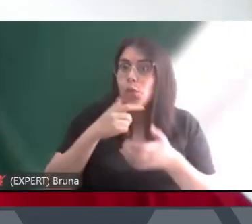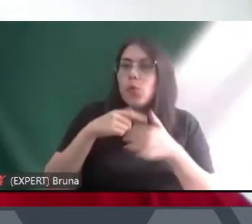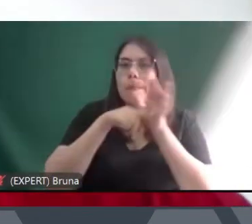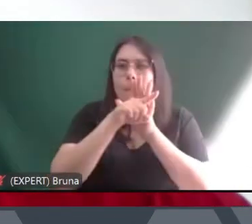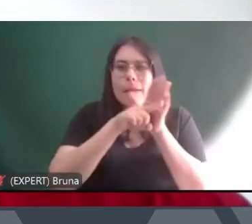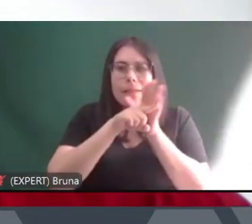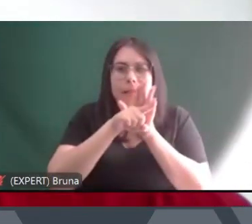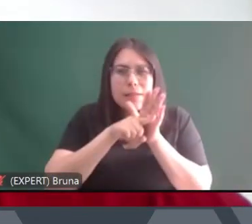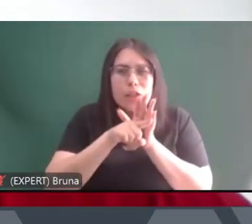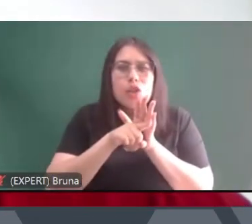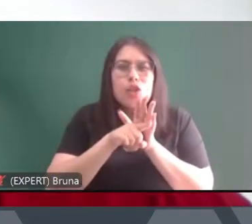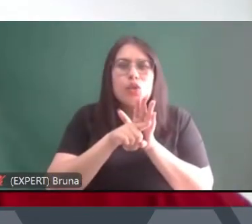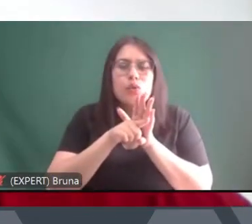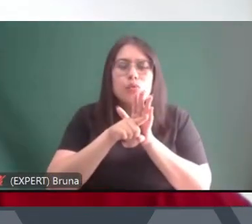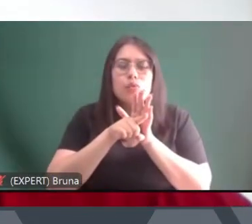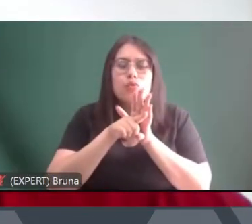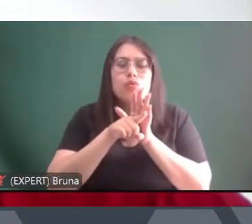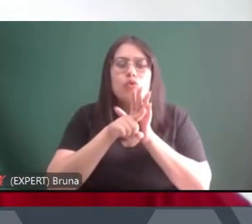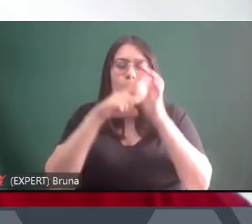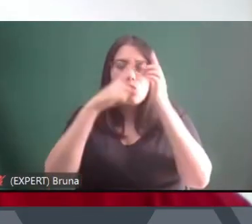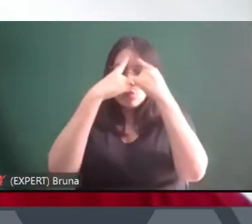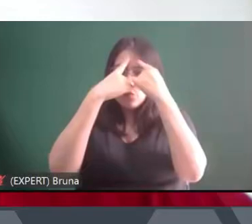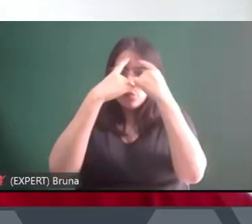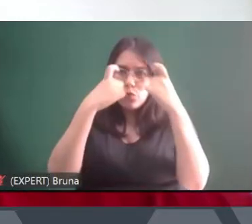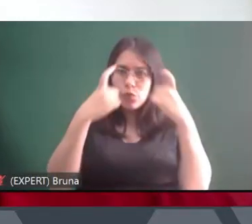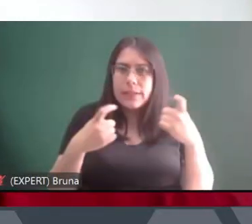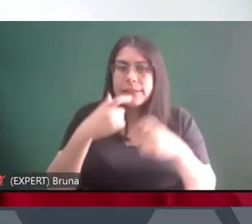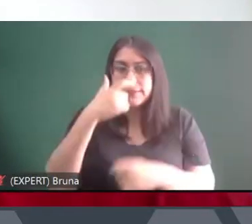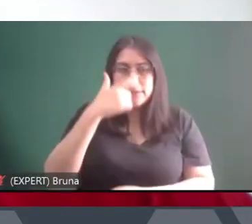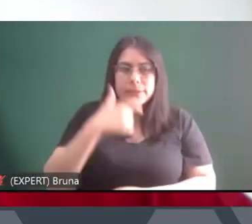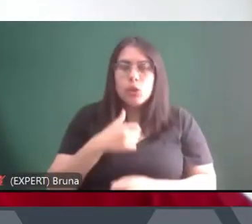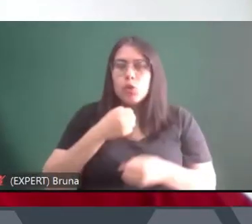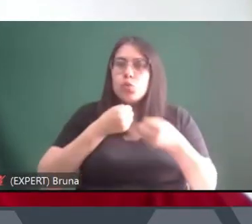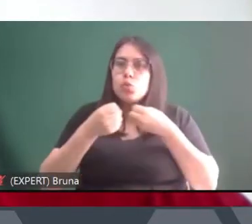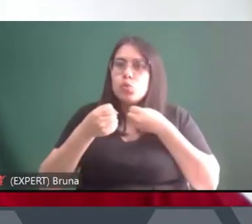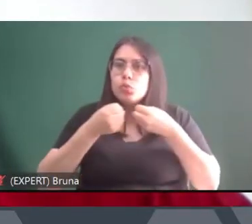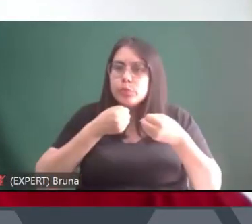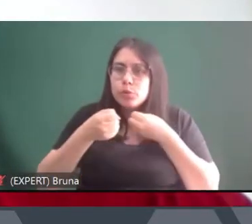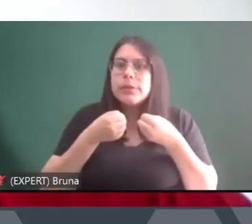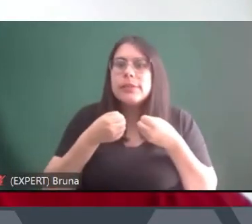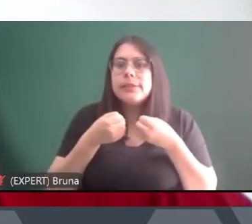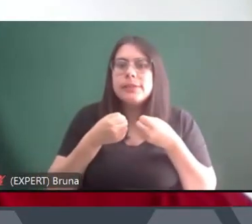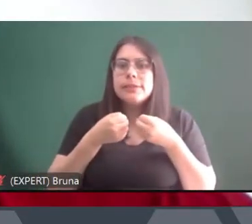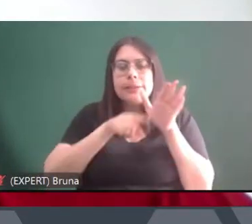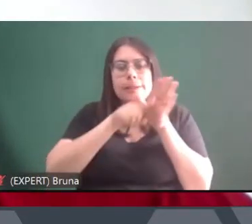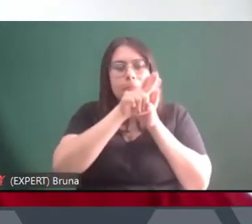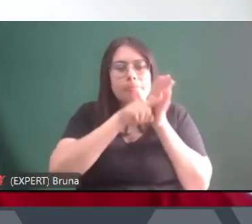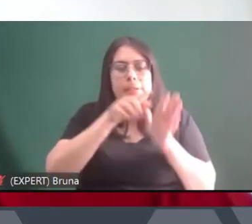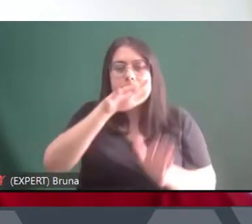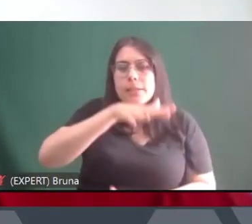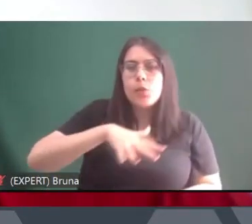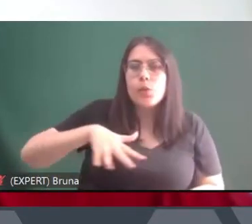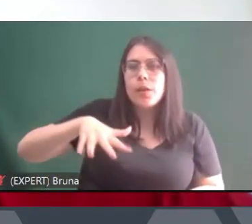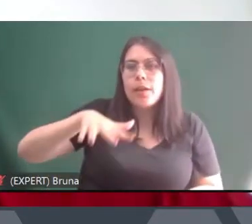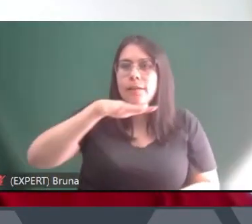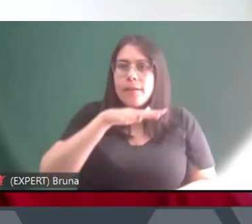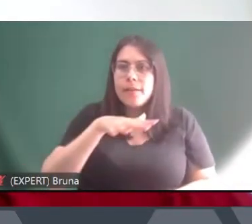violência e, para mim, como jornalista e pesquisador, acaba sendo uma